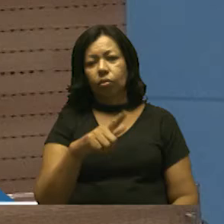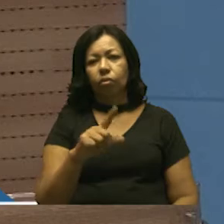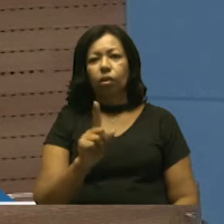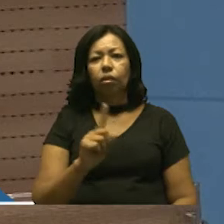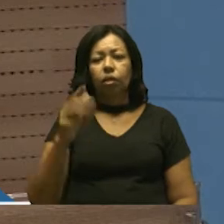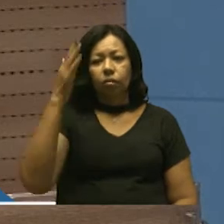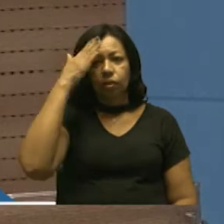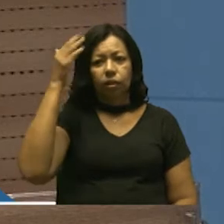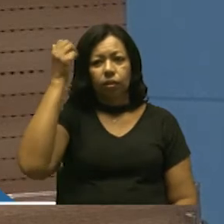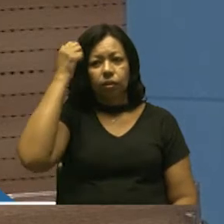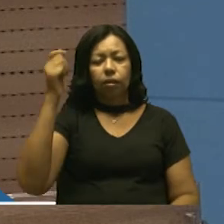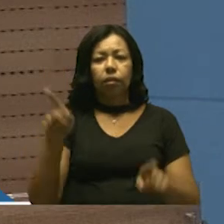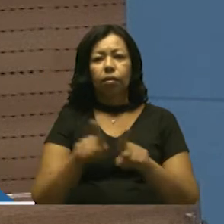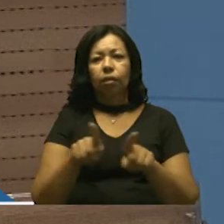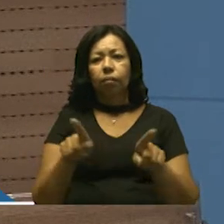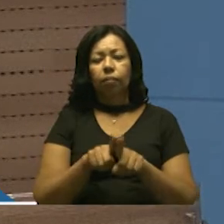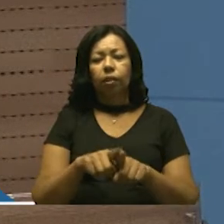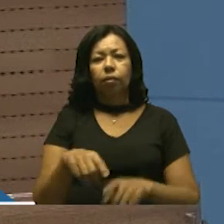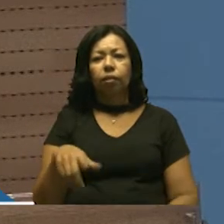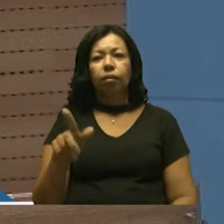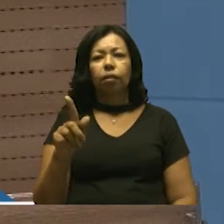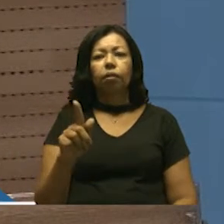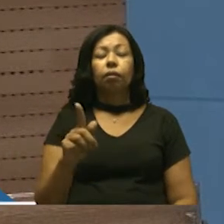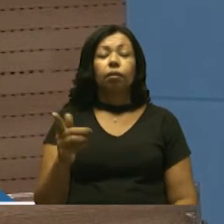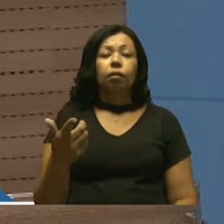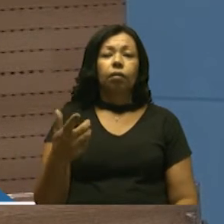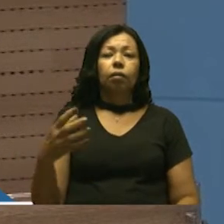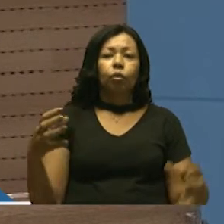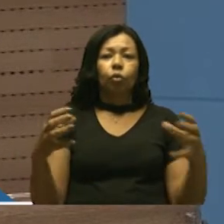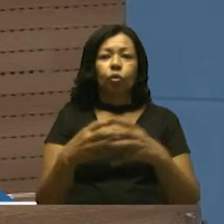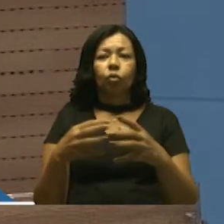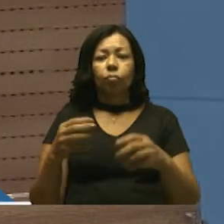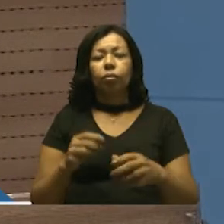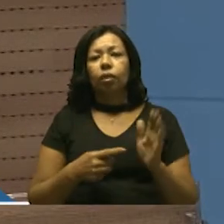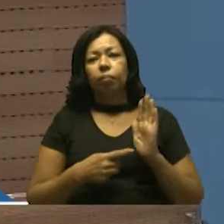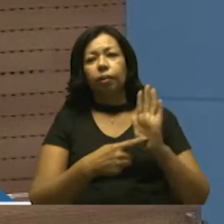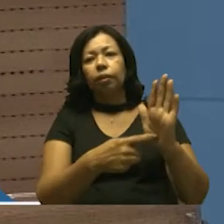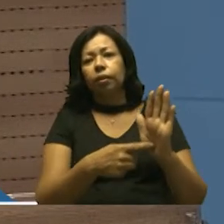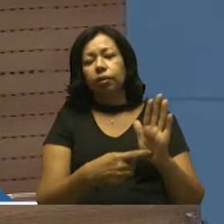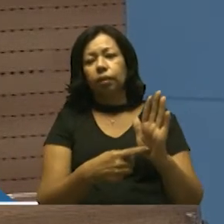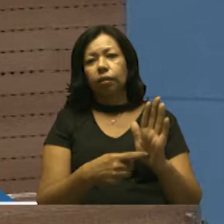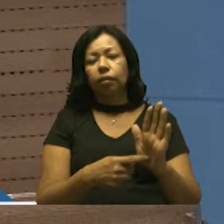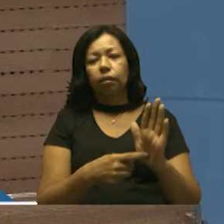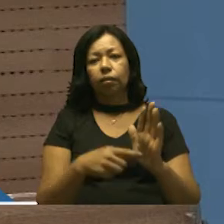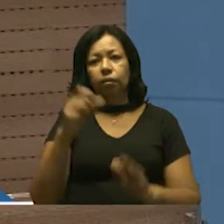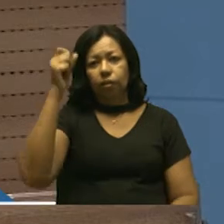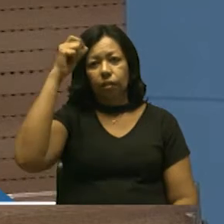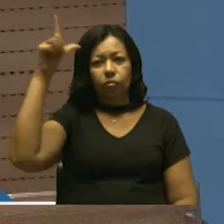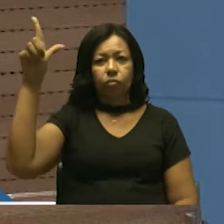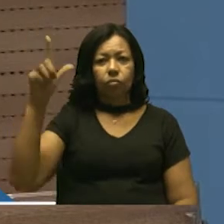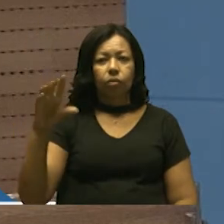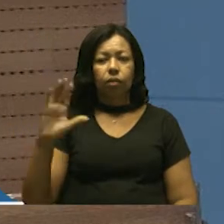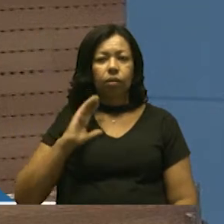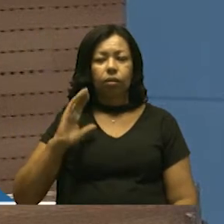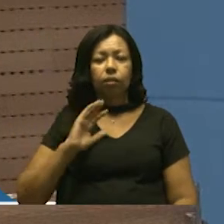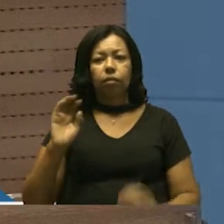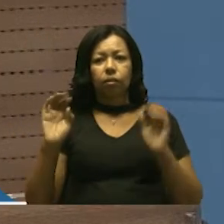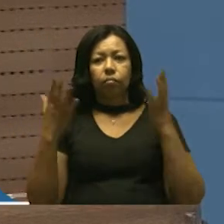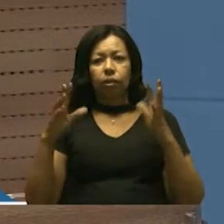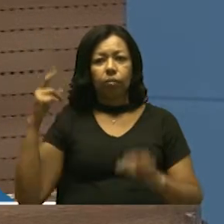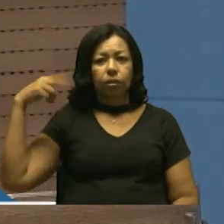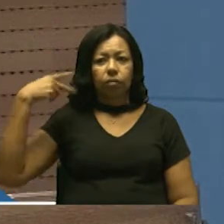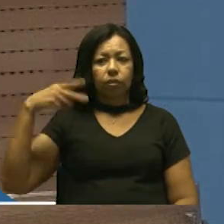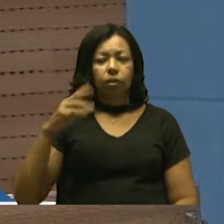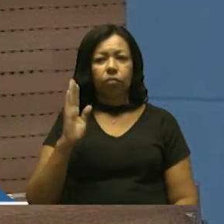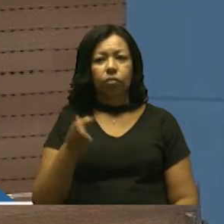esquecer também desta gama que representa muito na cultura da nossa cidade e na cultura do nosso país. Mas parabéns, vereador,